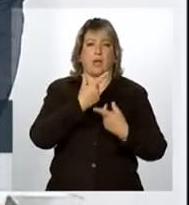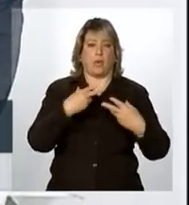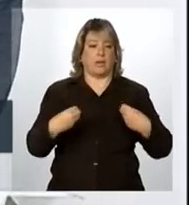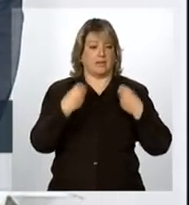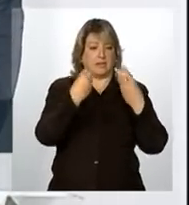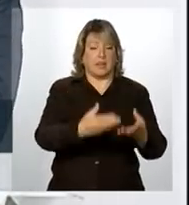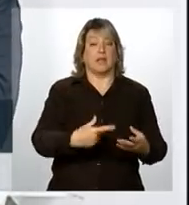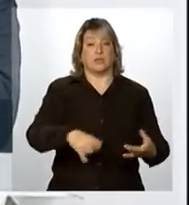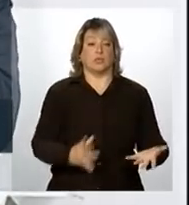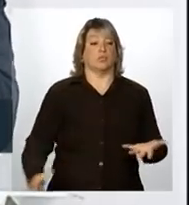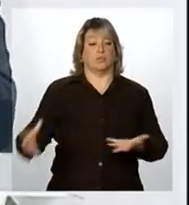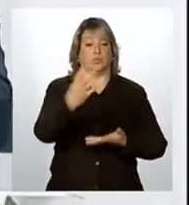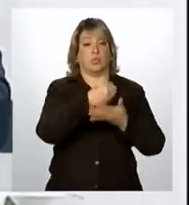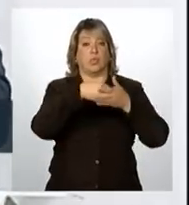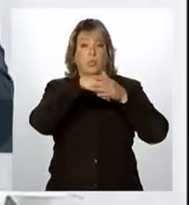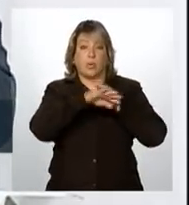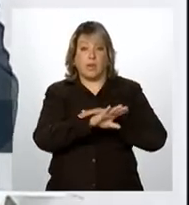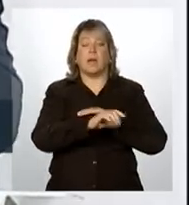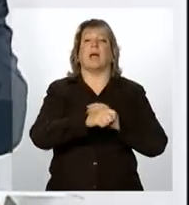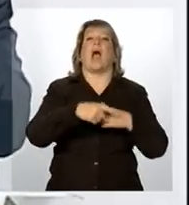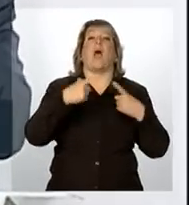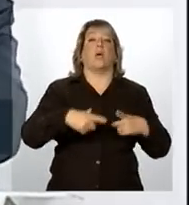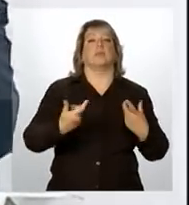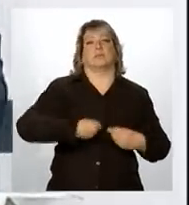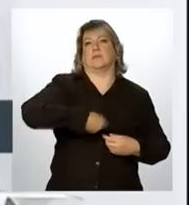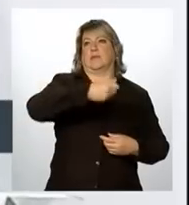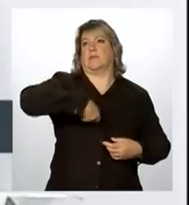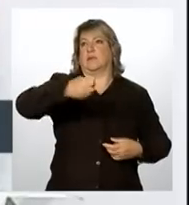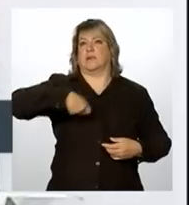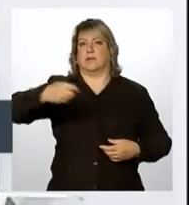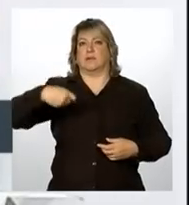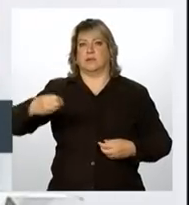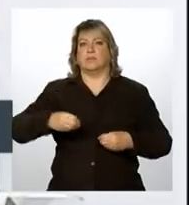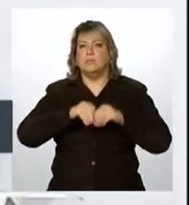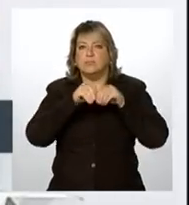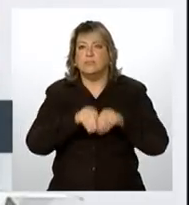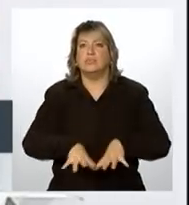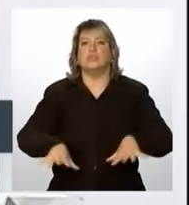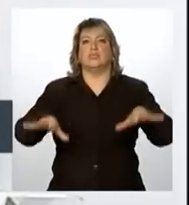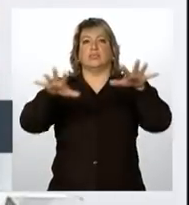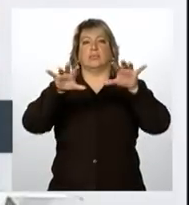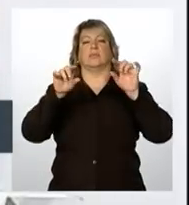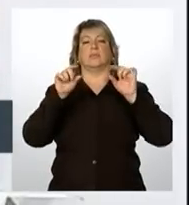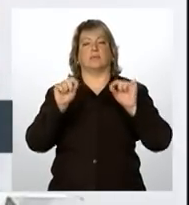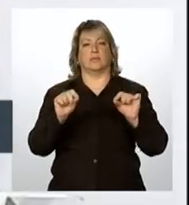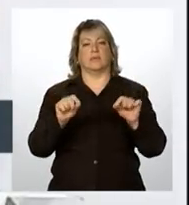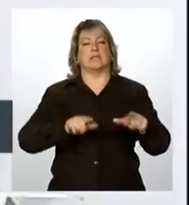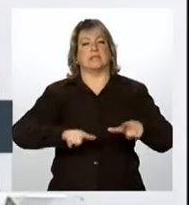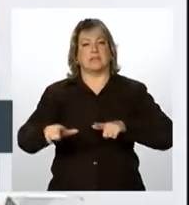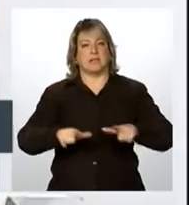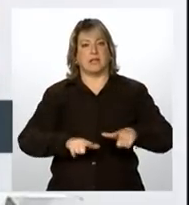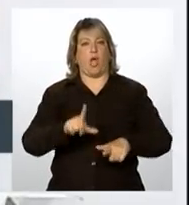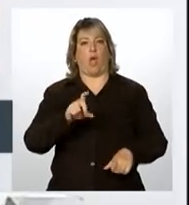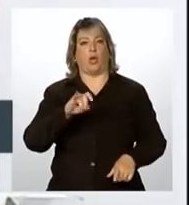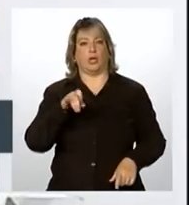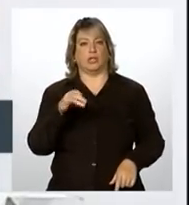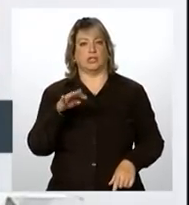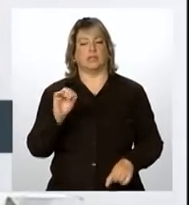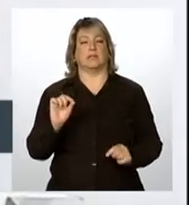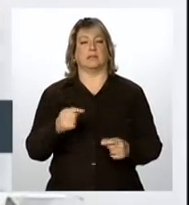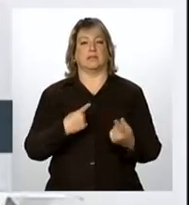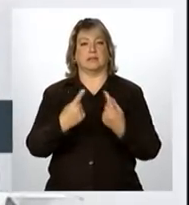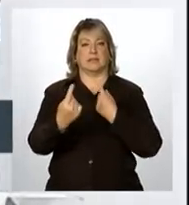ser enviadas e, a partir de lá, serem distribuídas com o serviço de logística de